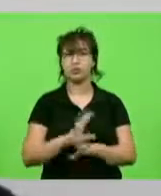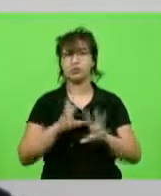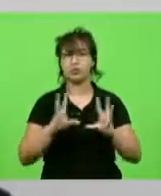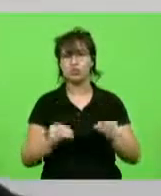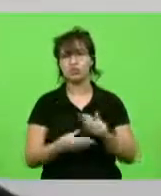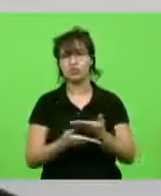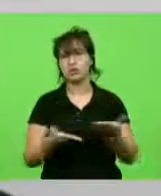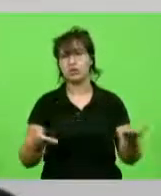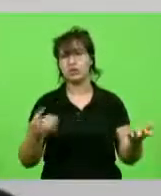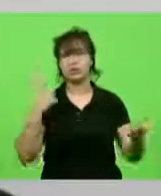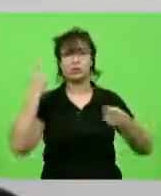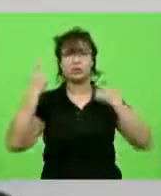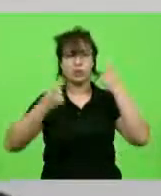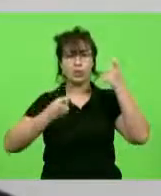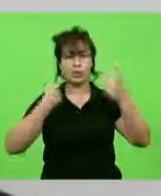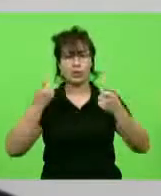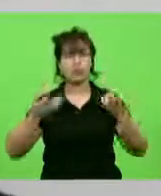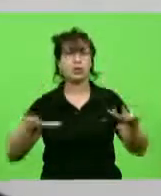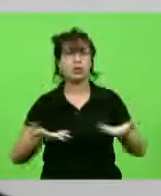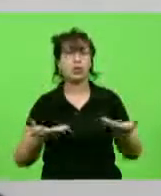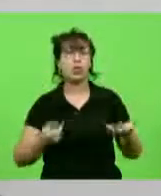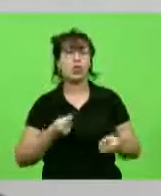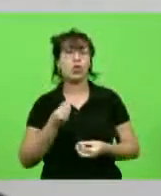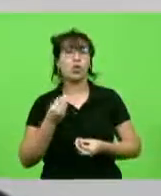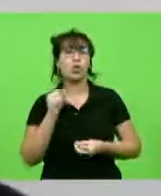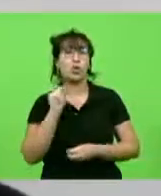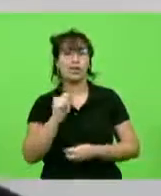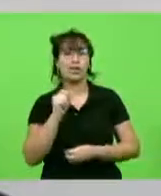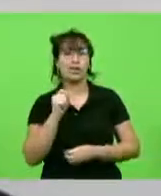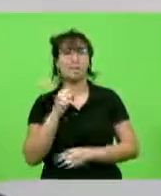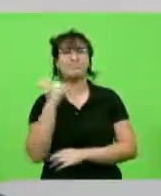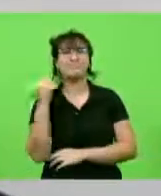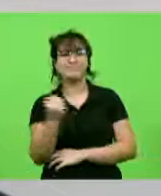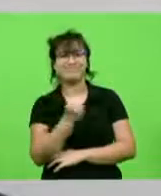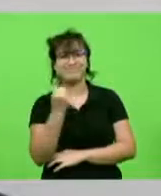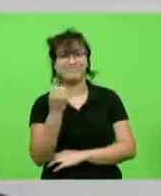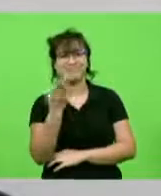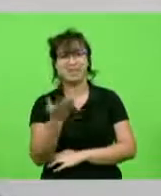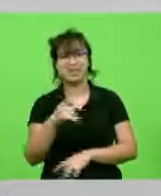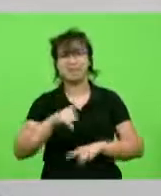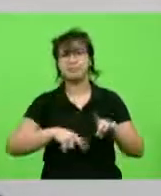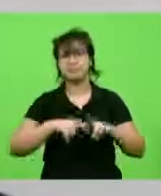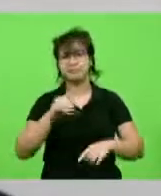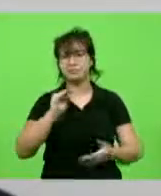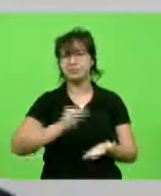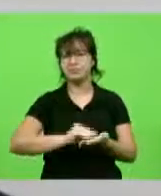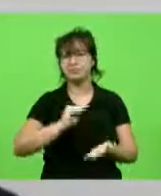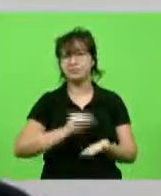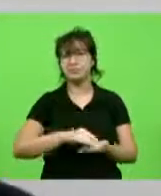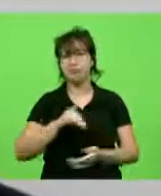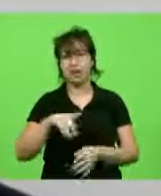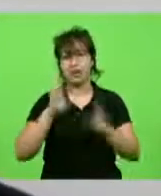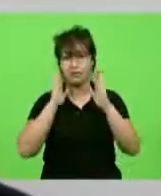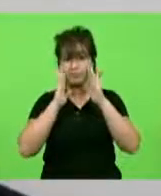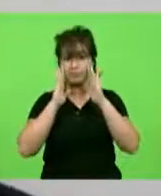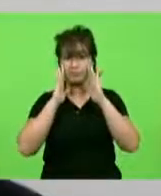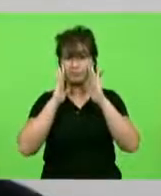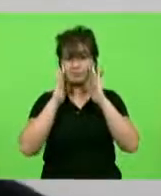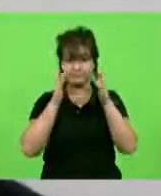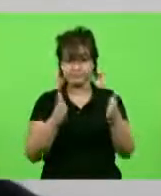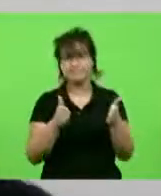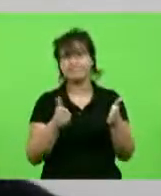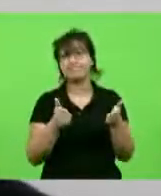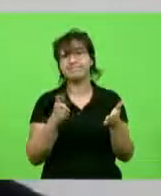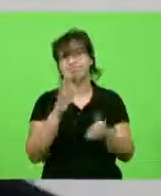nesse momento grave a questão dos insumos que foi o foco principal dessa reunião de ontem, a